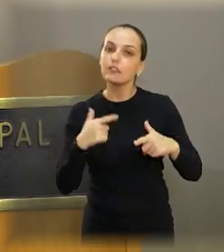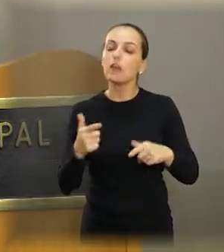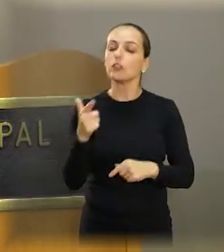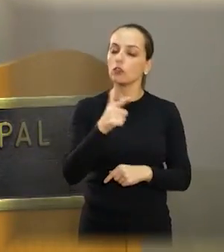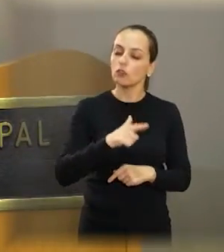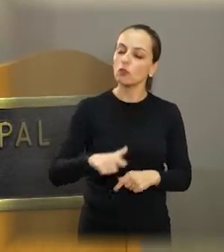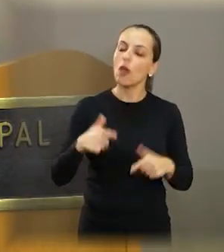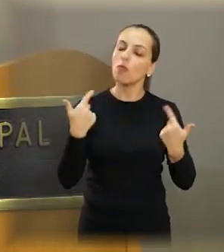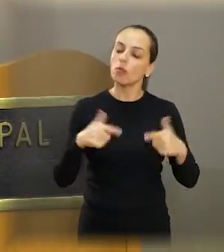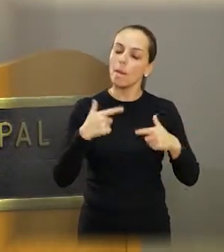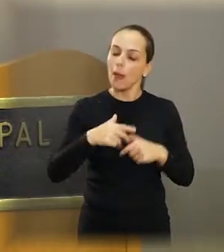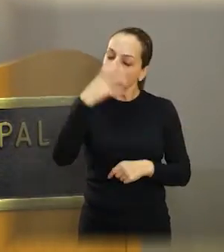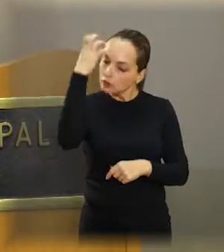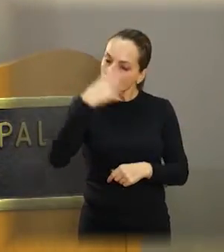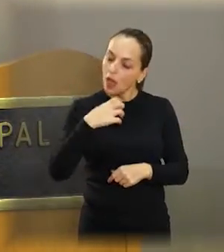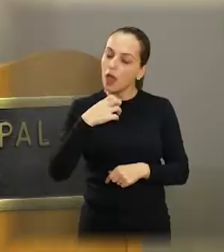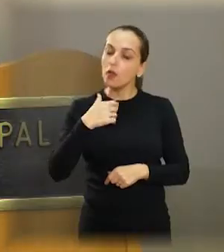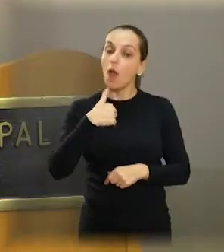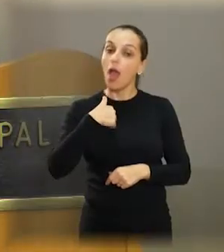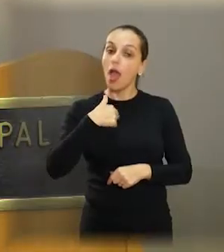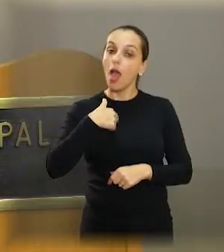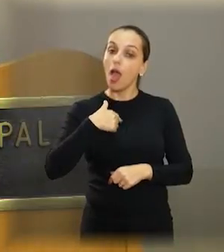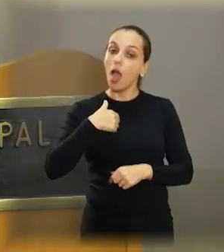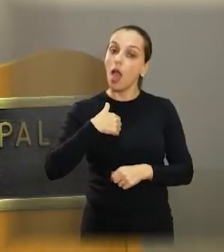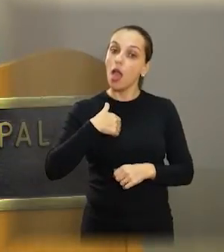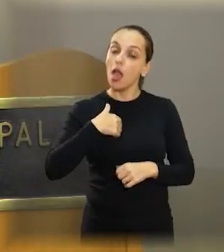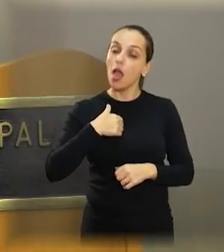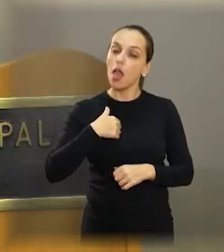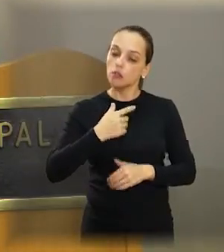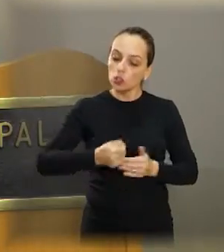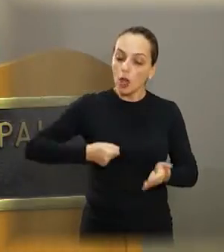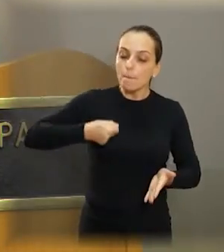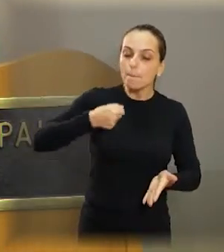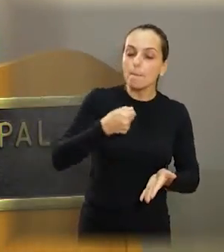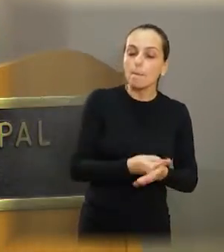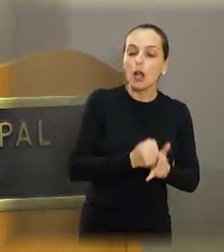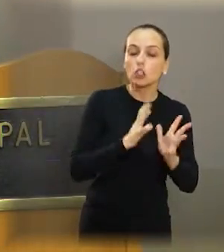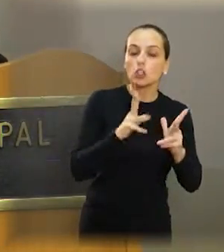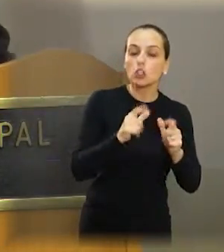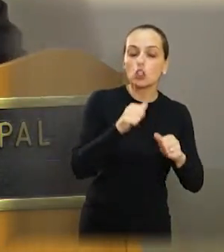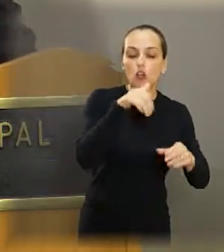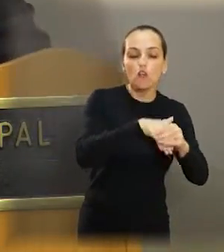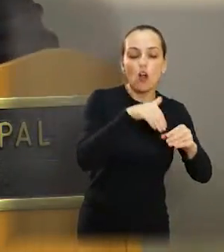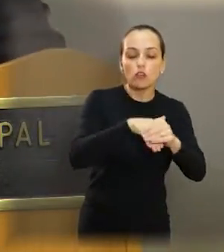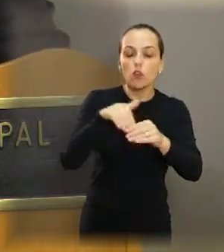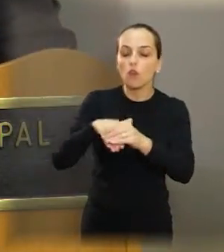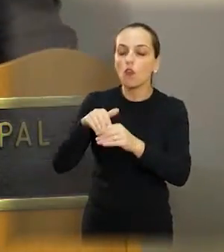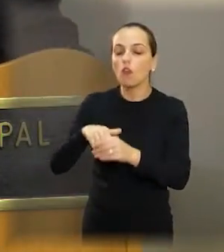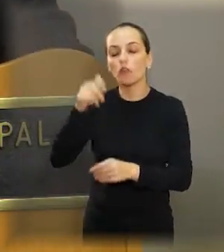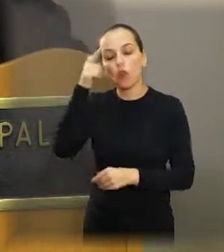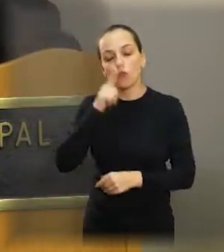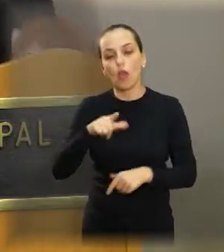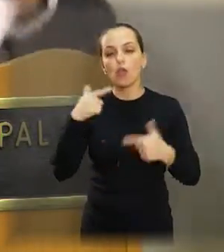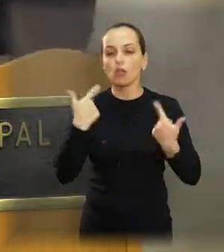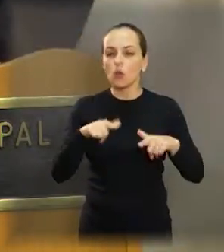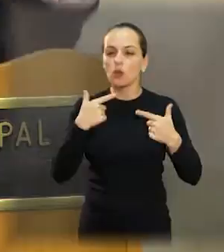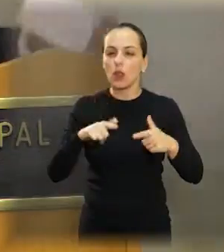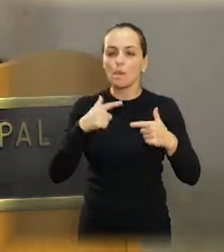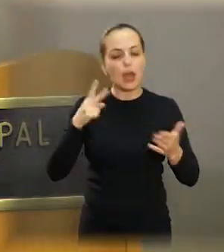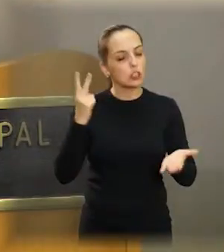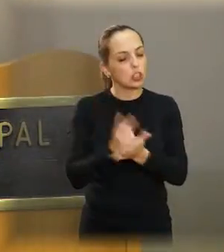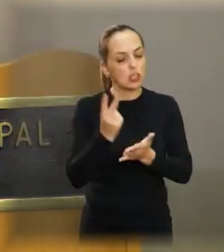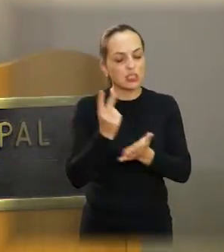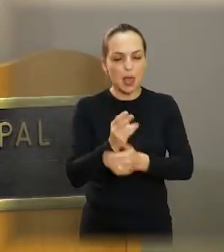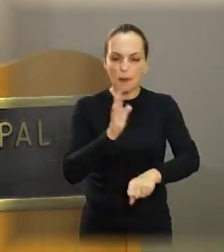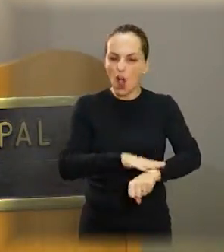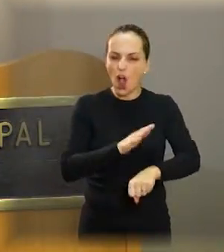É um trabalho digno, é um trabalho sério. E eu estou honrando cada voto que eu tive na urna. Estamos trabalhando sim, dia e noite. Não tem hora. Eu já falei que não tem